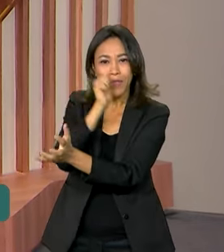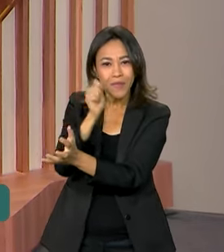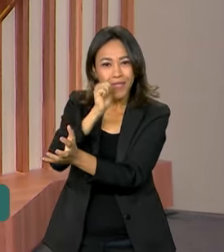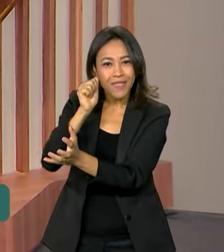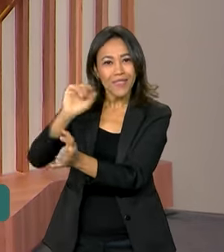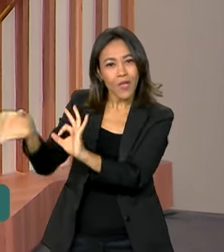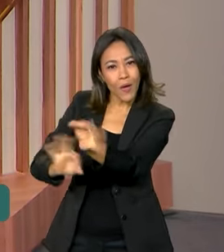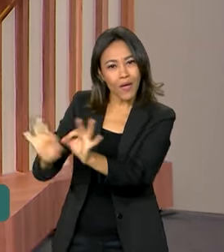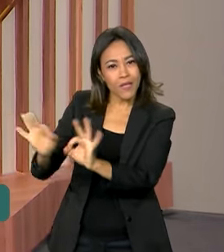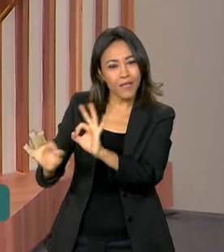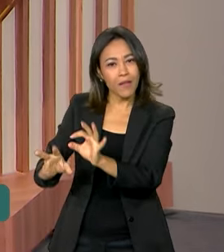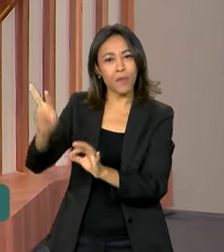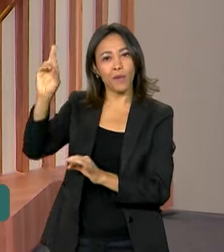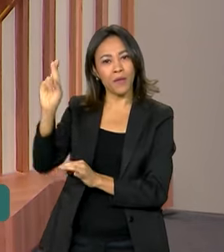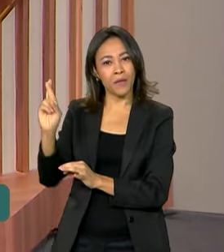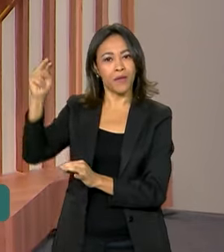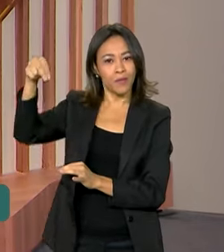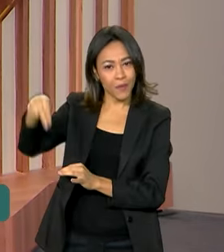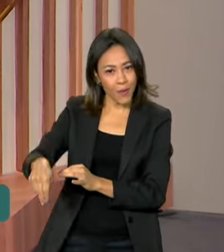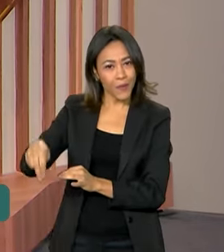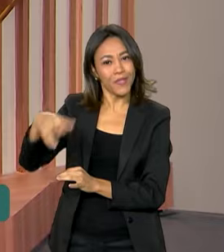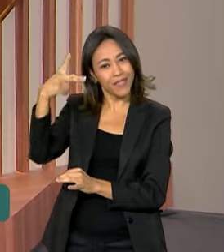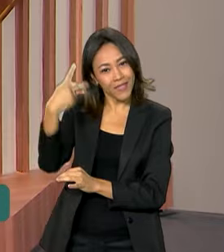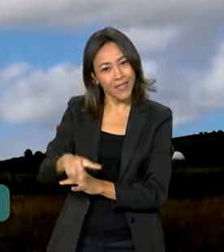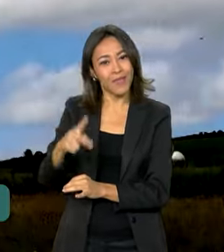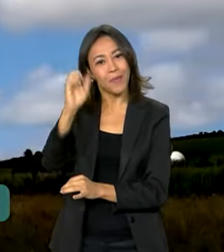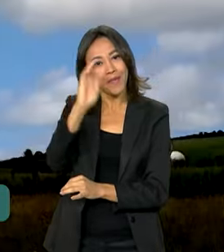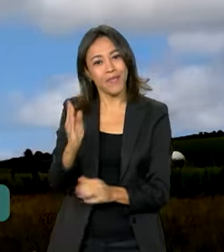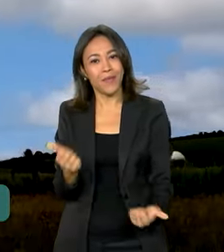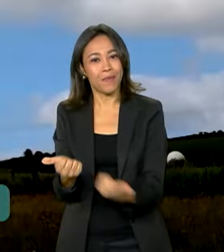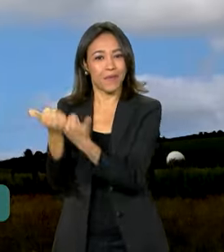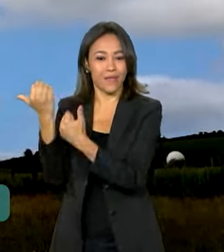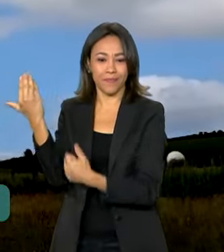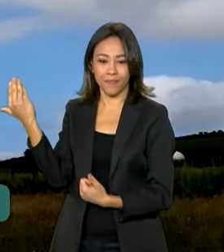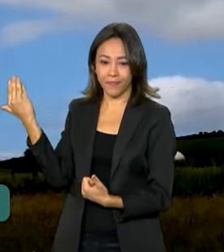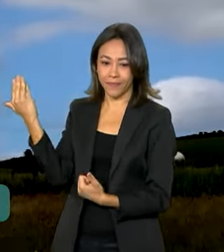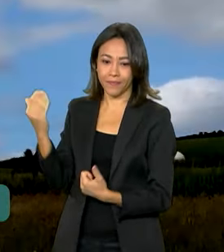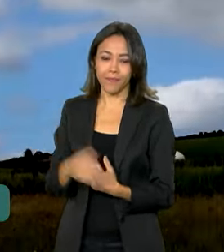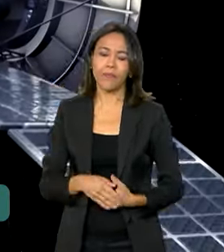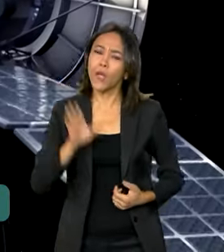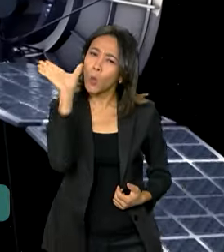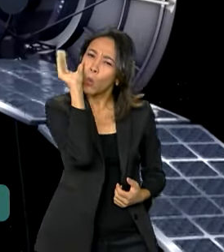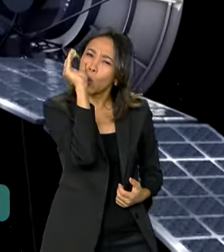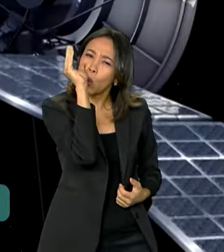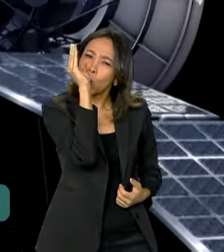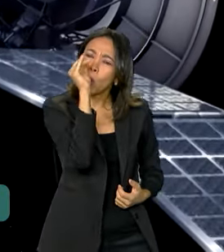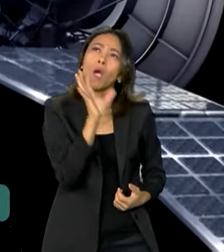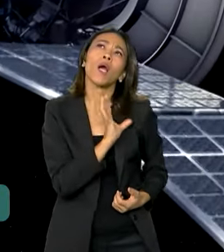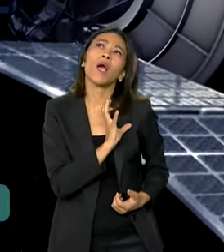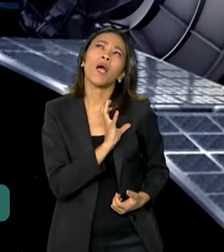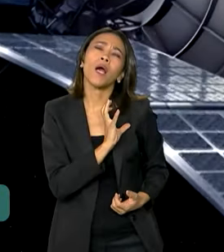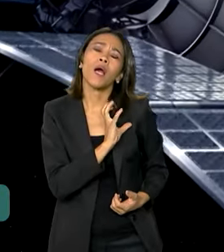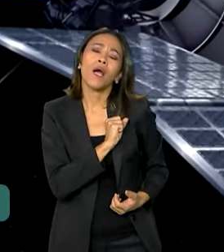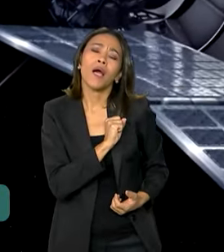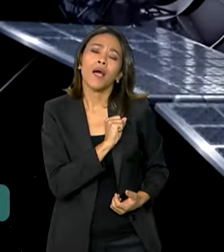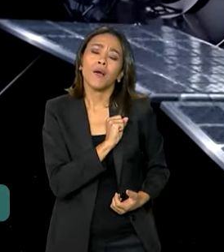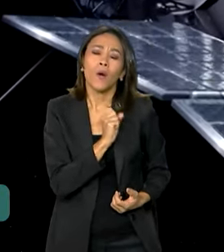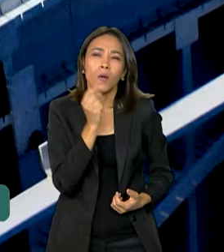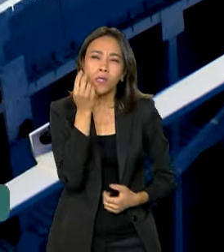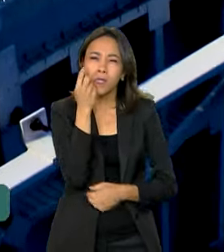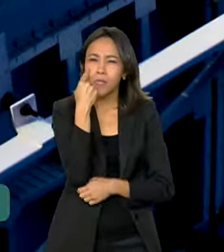do Norte, financiado pela Agência Espacial Brasileira. Por curiosidade, paixão ou interesse